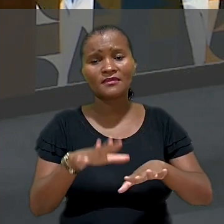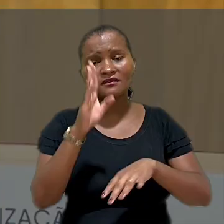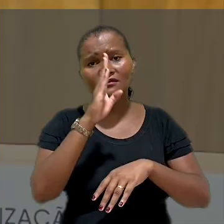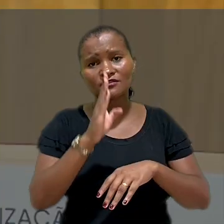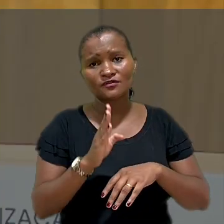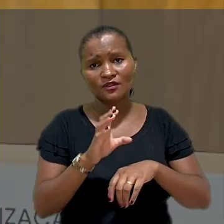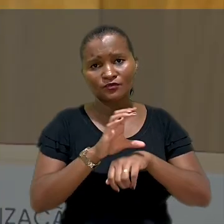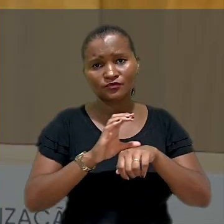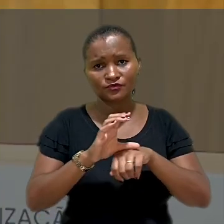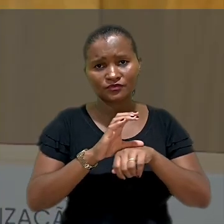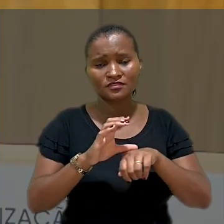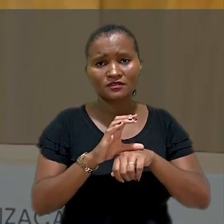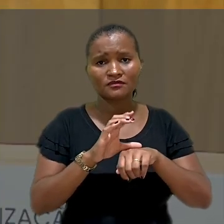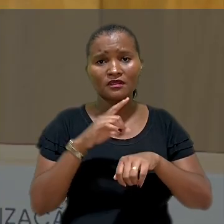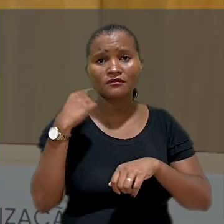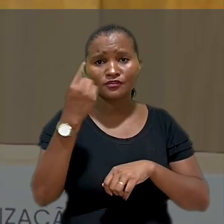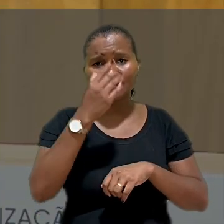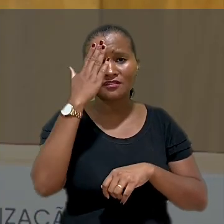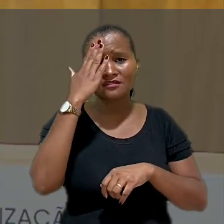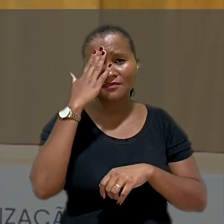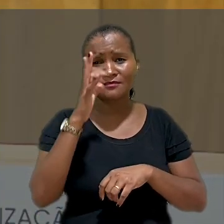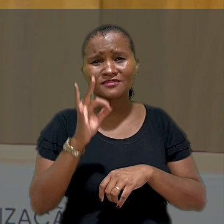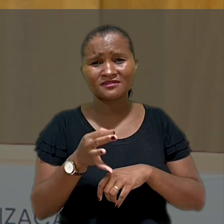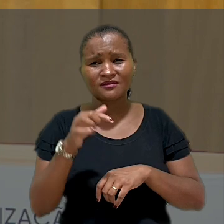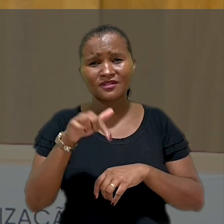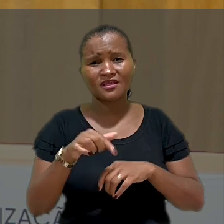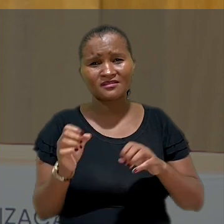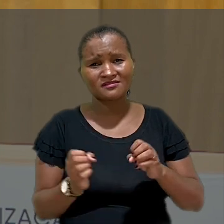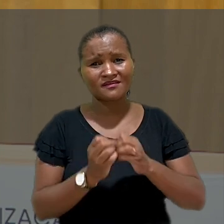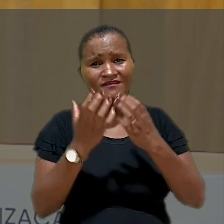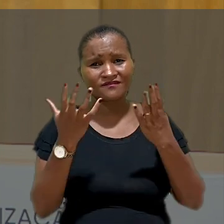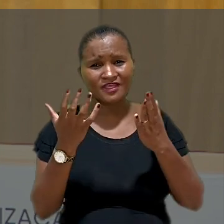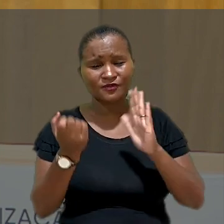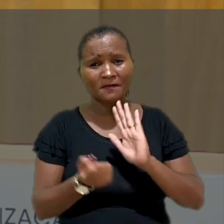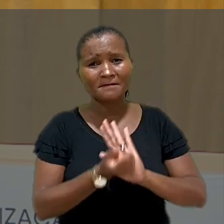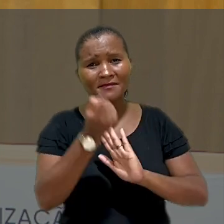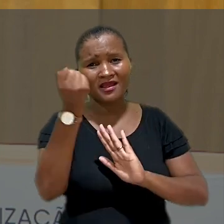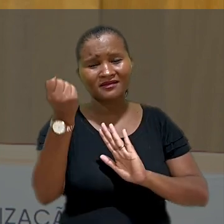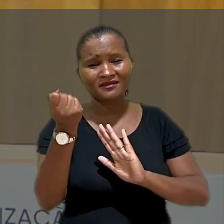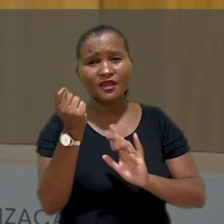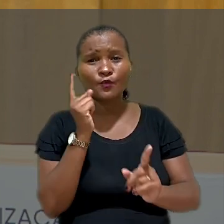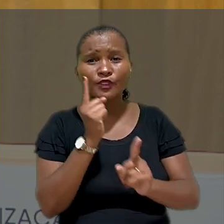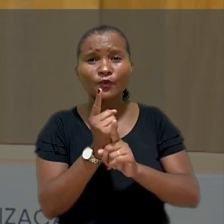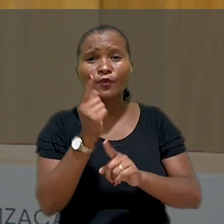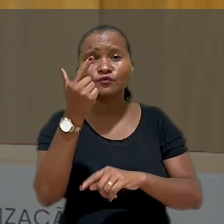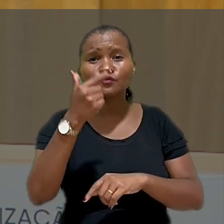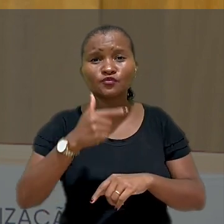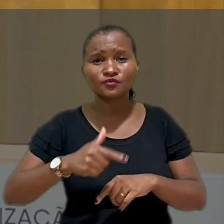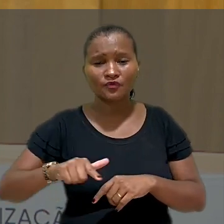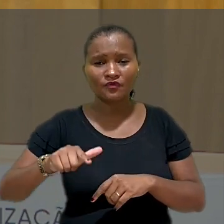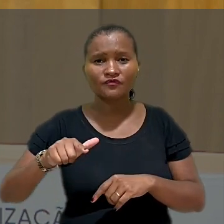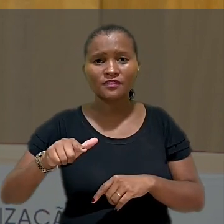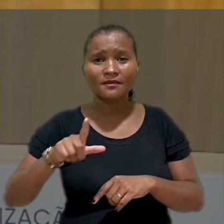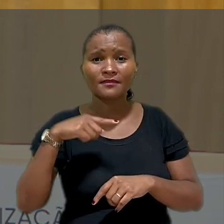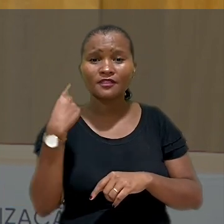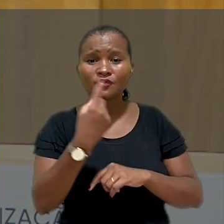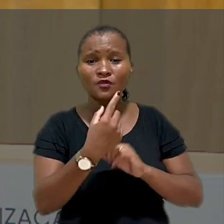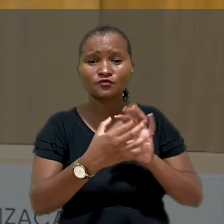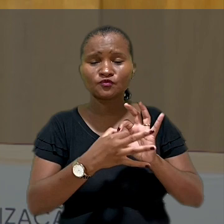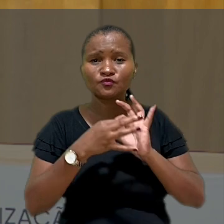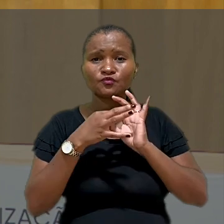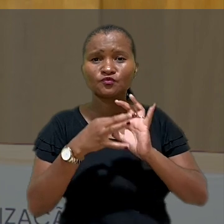Constituinte. Nós temos certeza de que este evento, ele marca o reencontro para nos